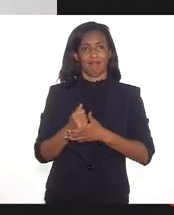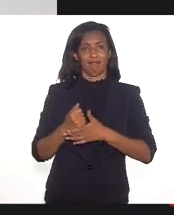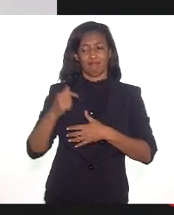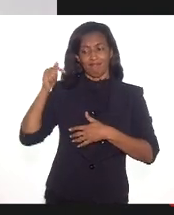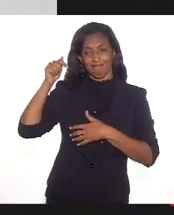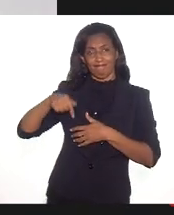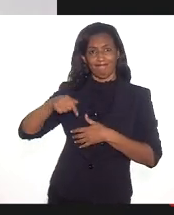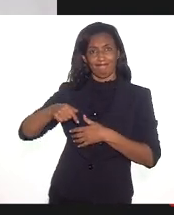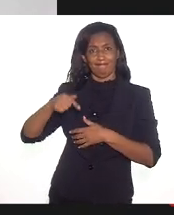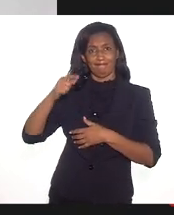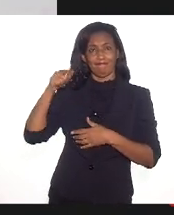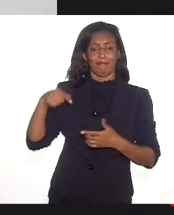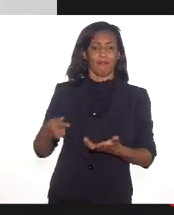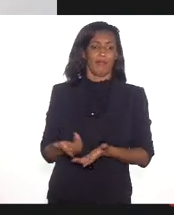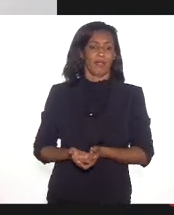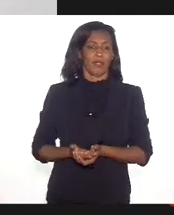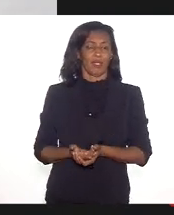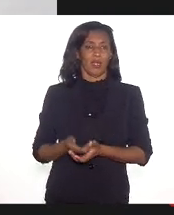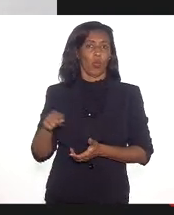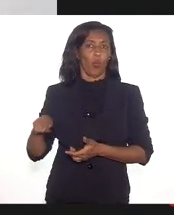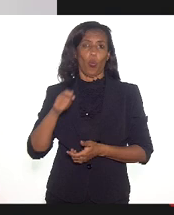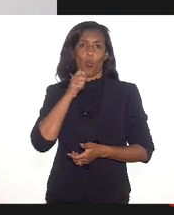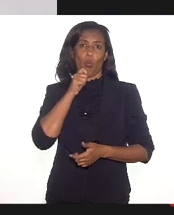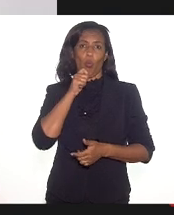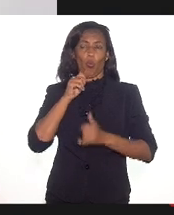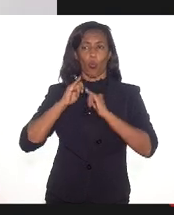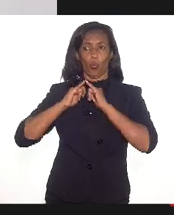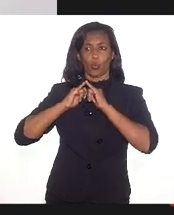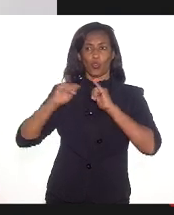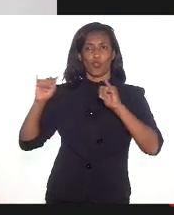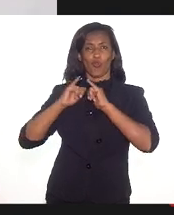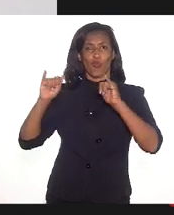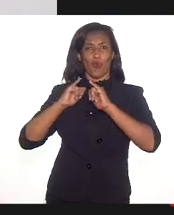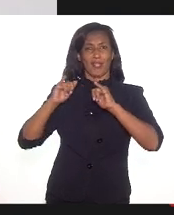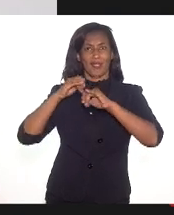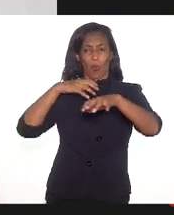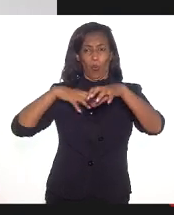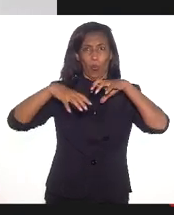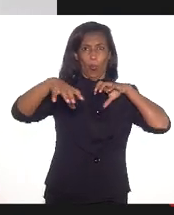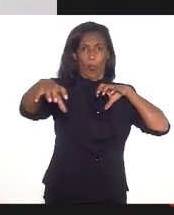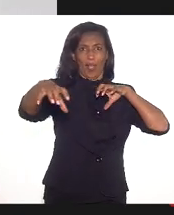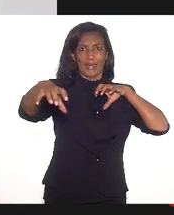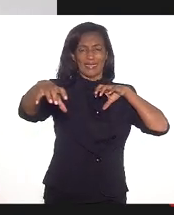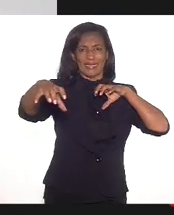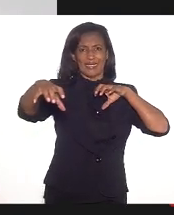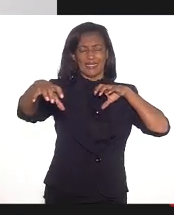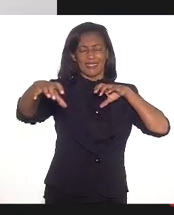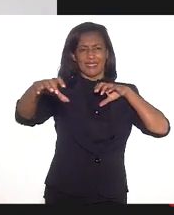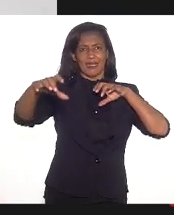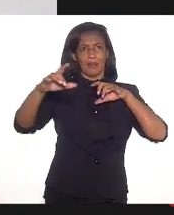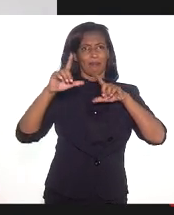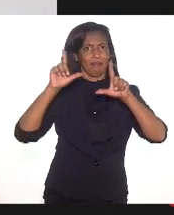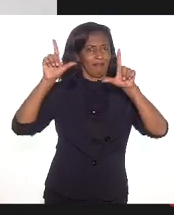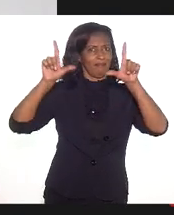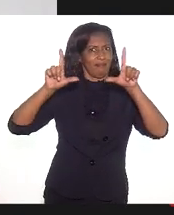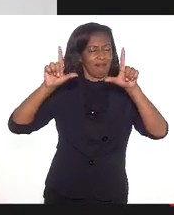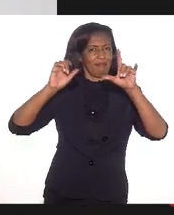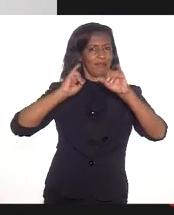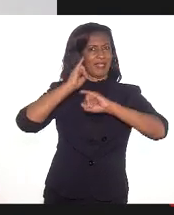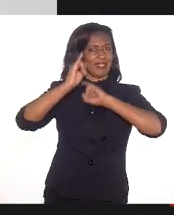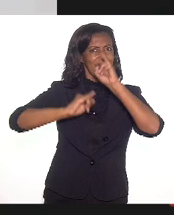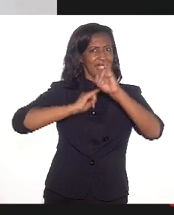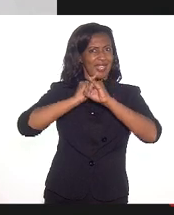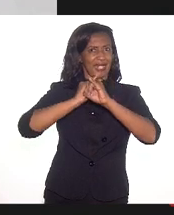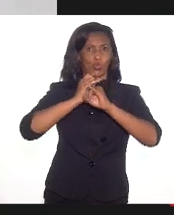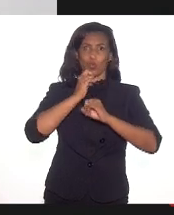para uma divulgação online. Esse trabalho, muitos deles têm muita experiência,